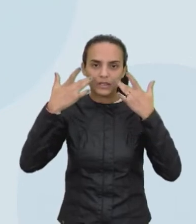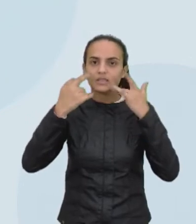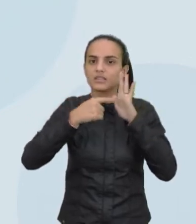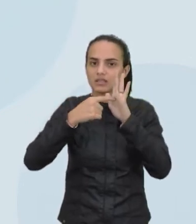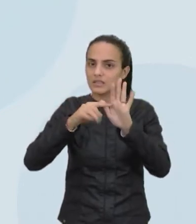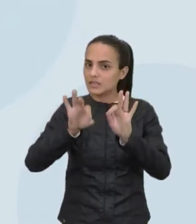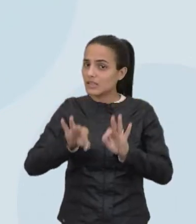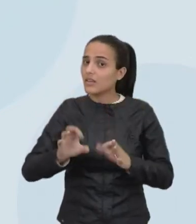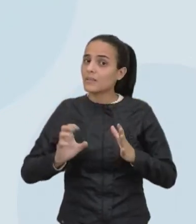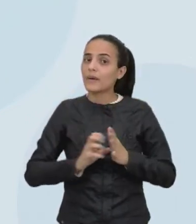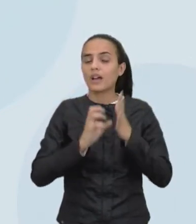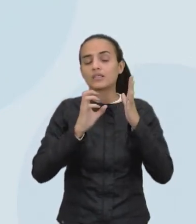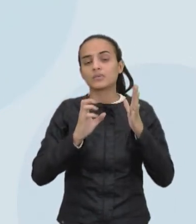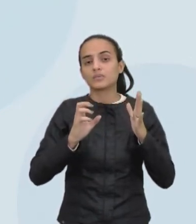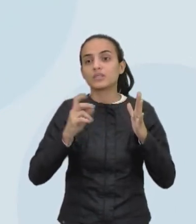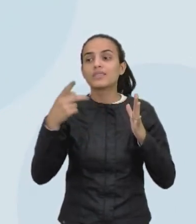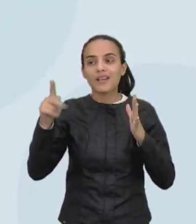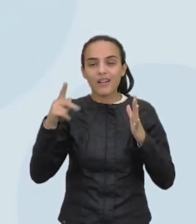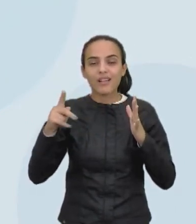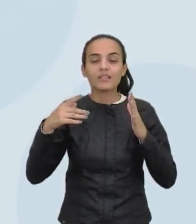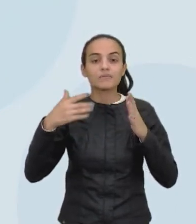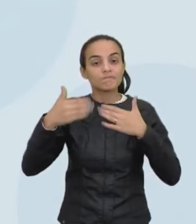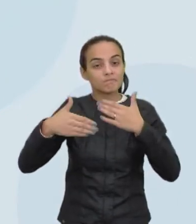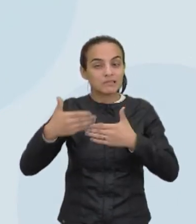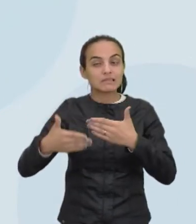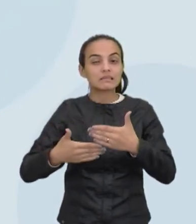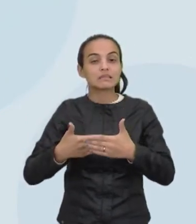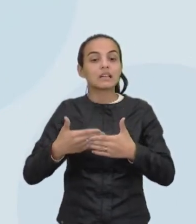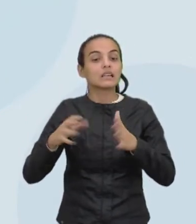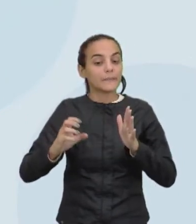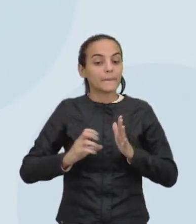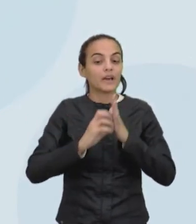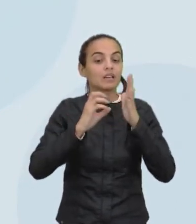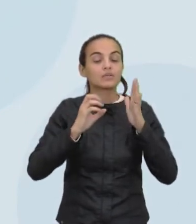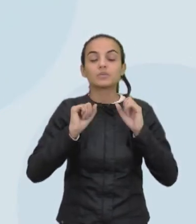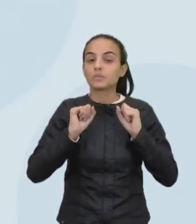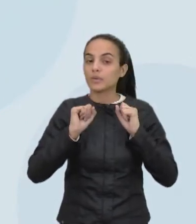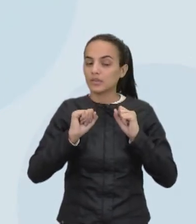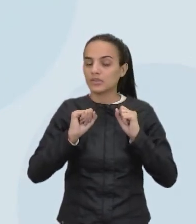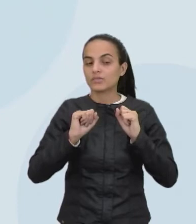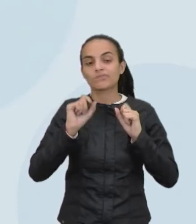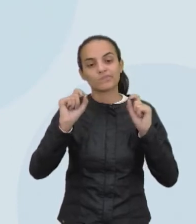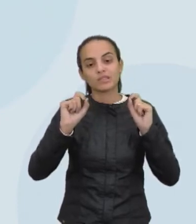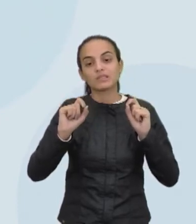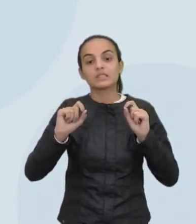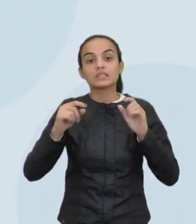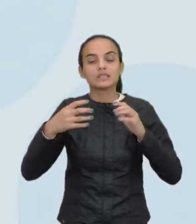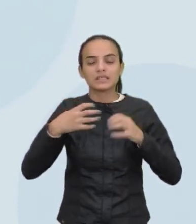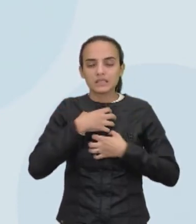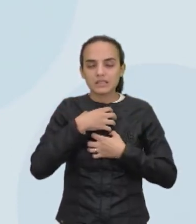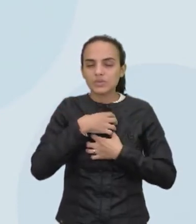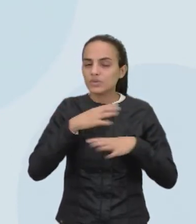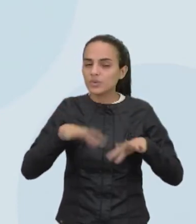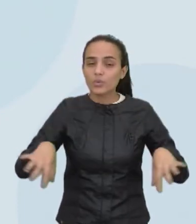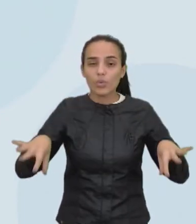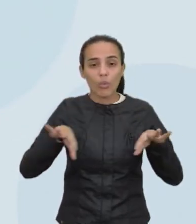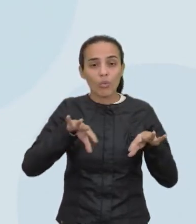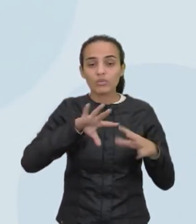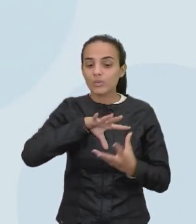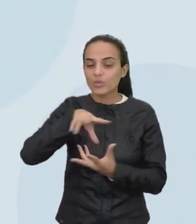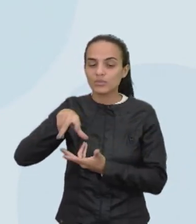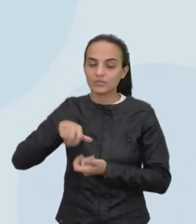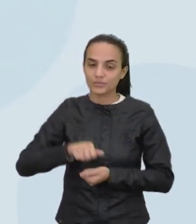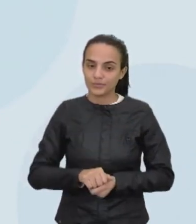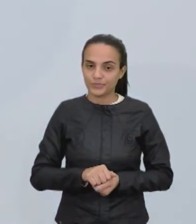consequências, e que essas consequências e esses impactos podem ser sentidos em todo o planeta, né?